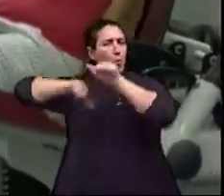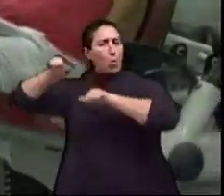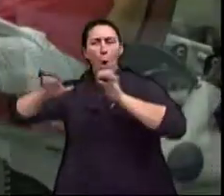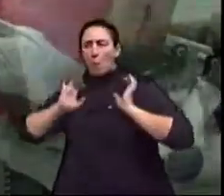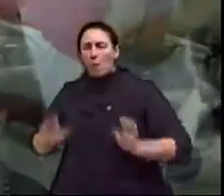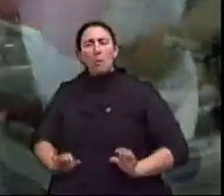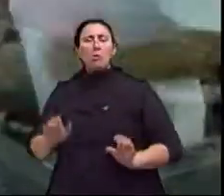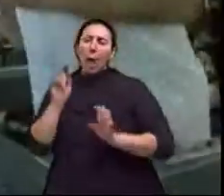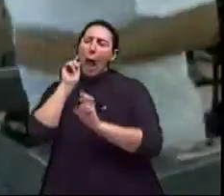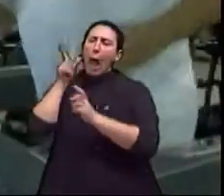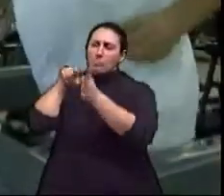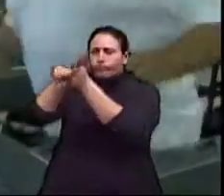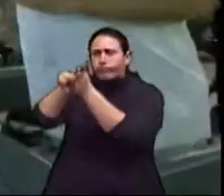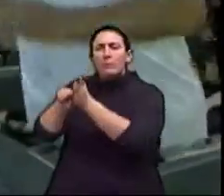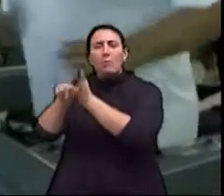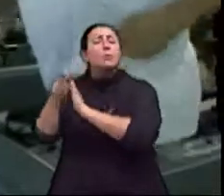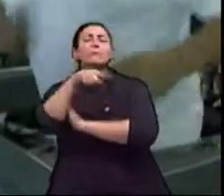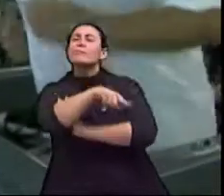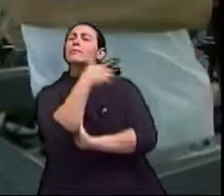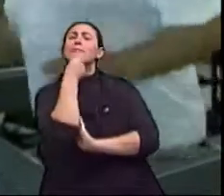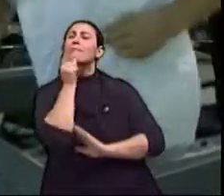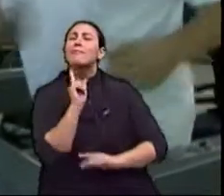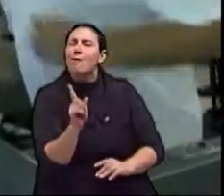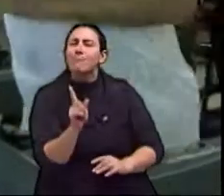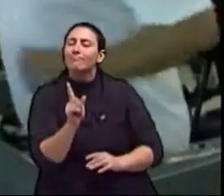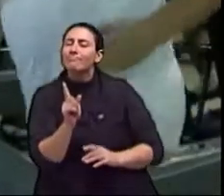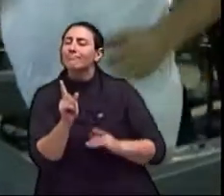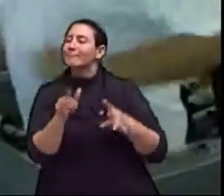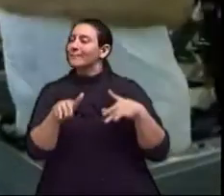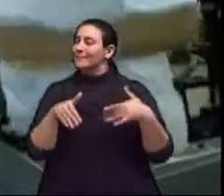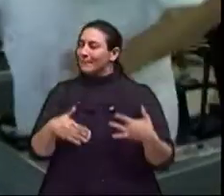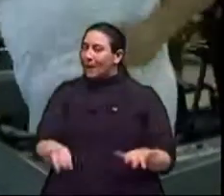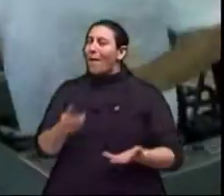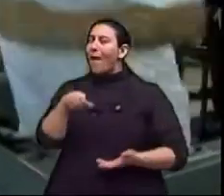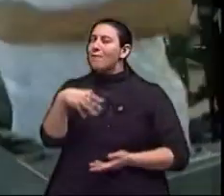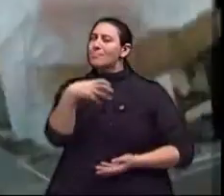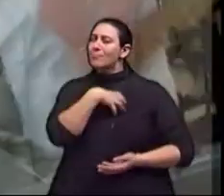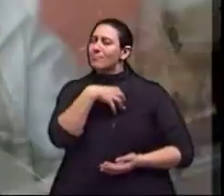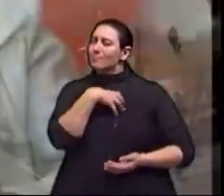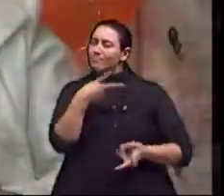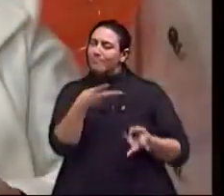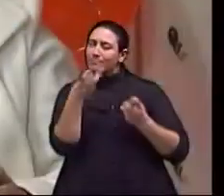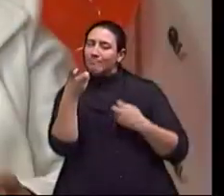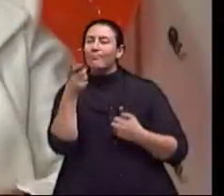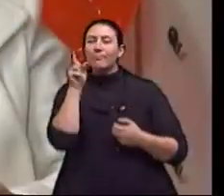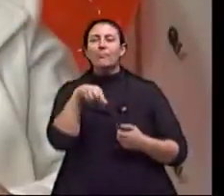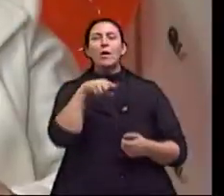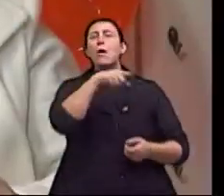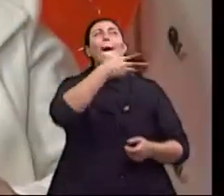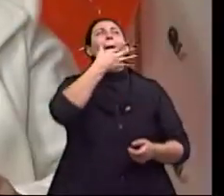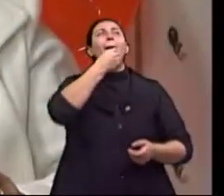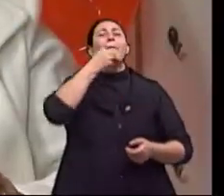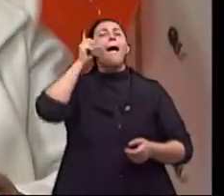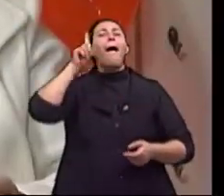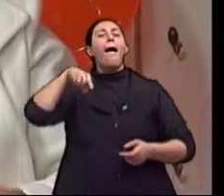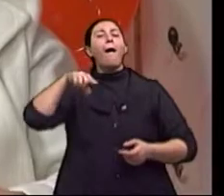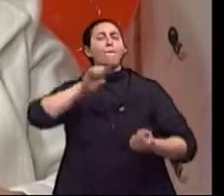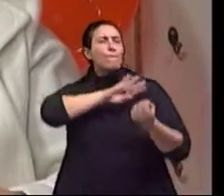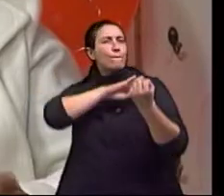homem? E começa aí o primeiro entendimento nosso, que é o sentimento de invencibilidade, ou